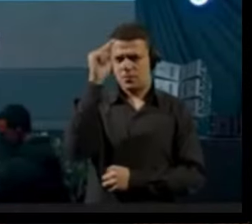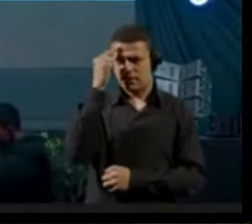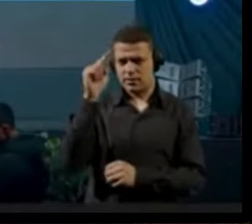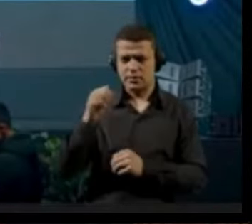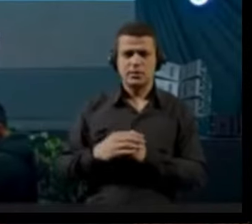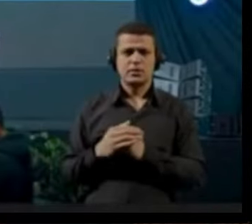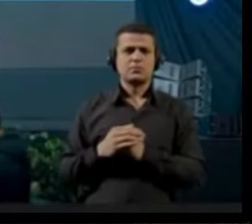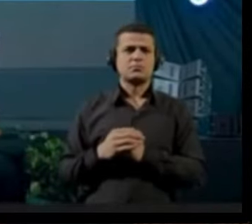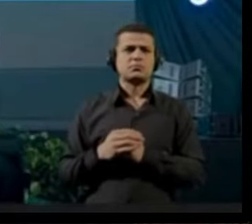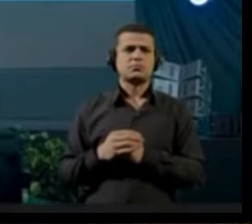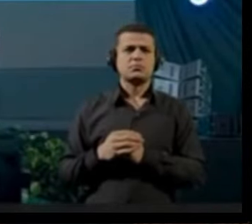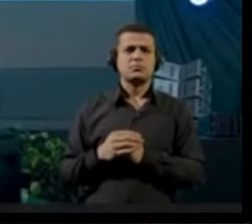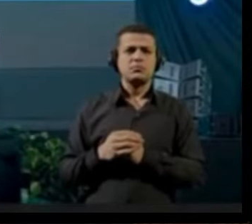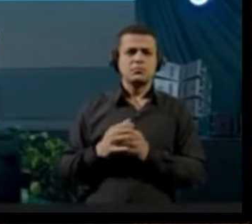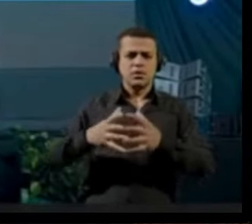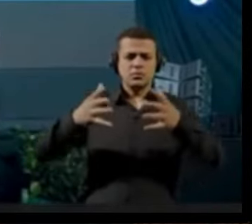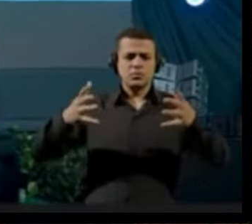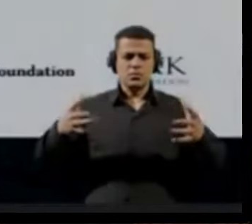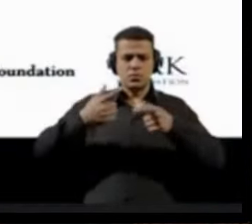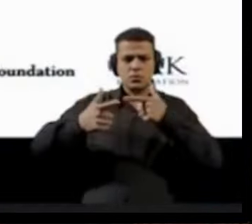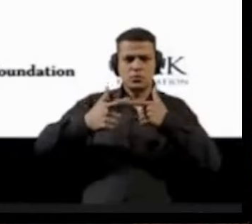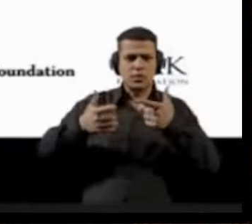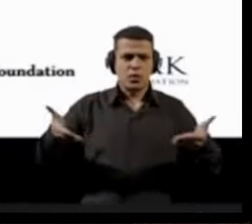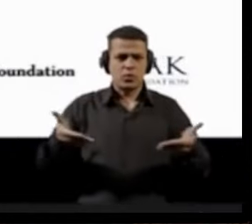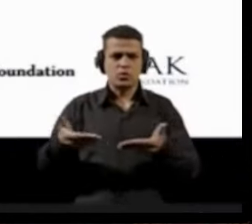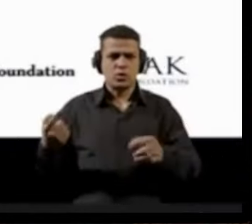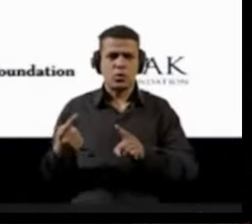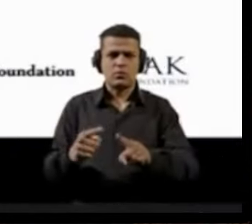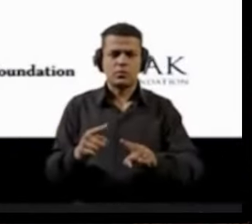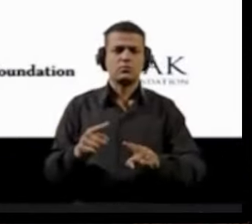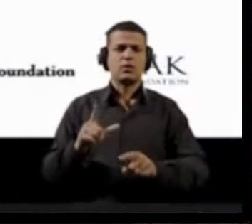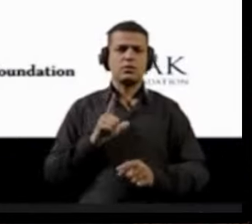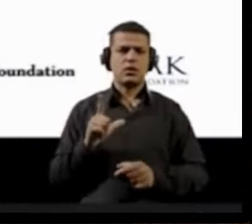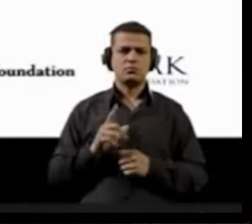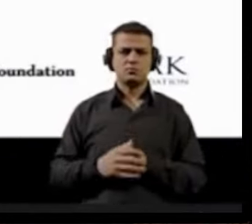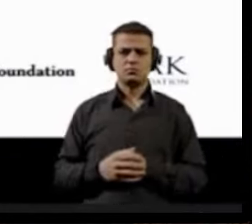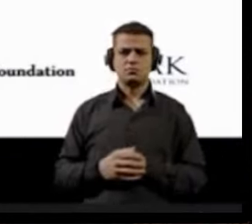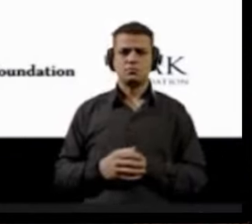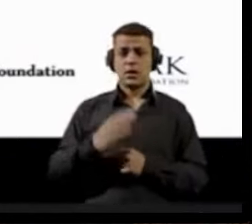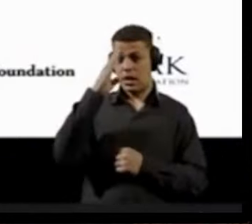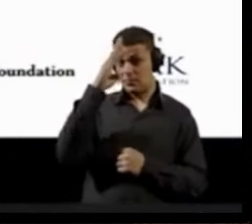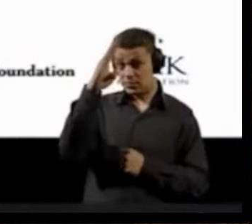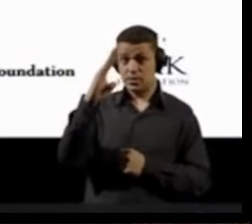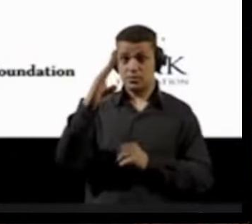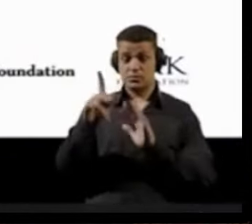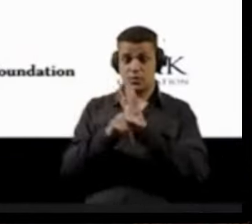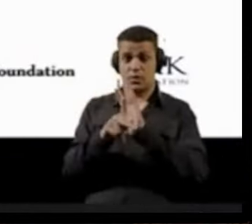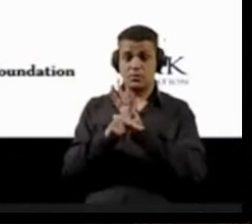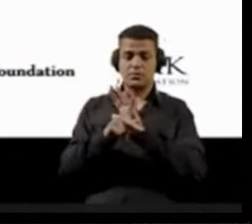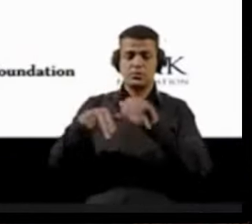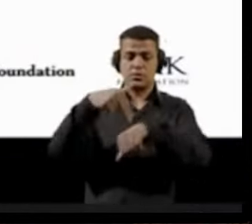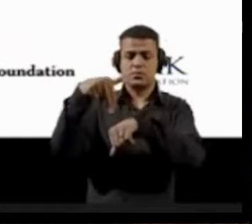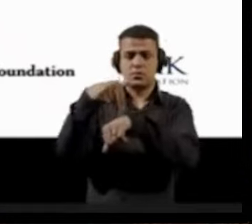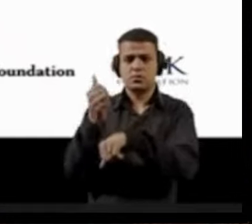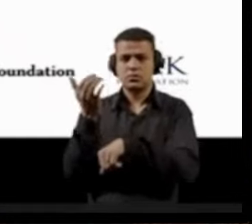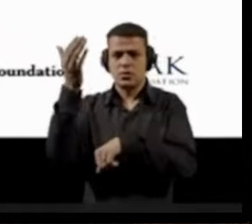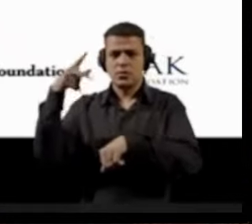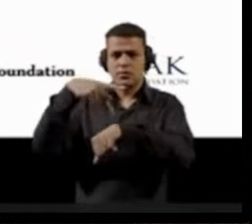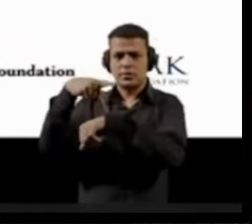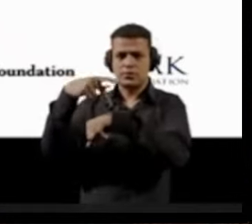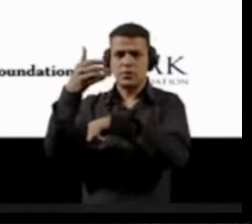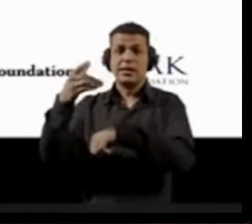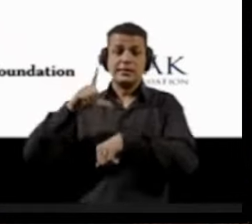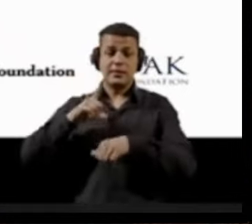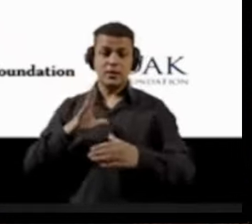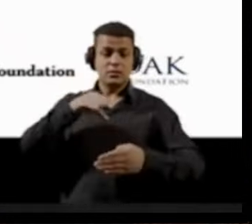qual é a dimensão do problema que nós temos que enfrentar. As principais fundações internacionais, e todas elas estão